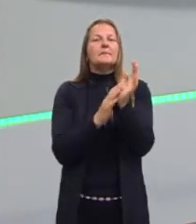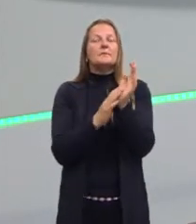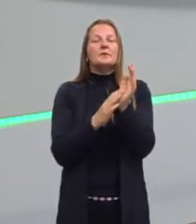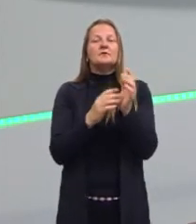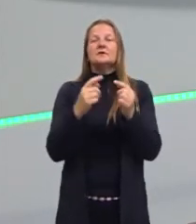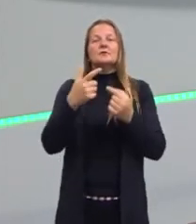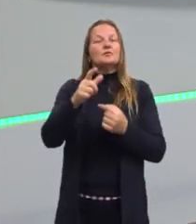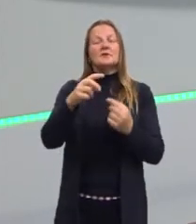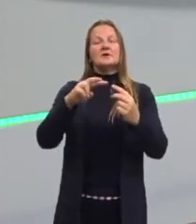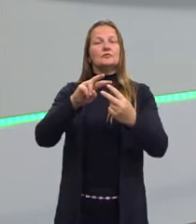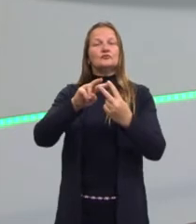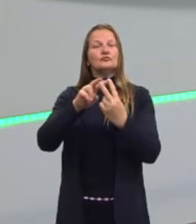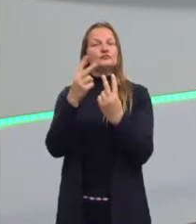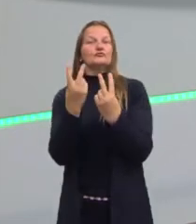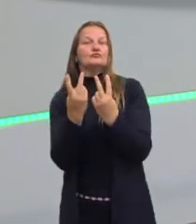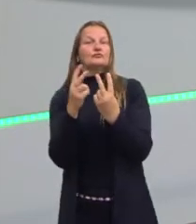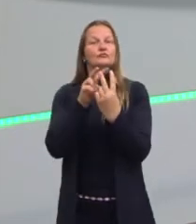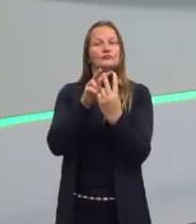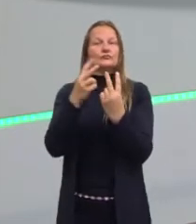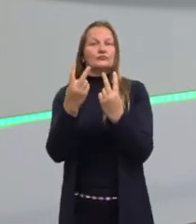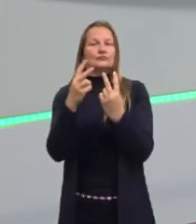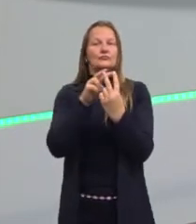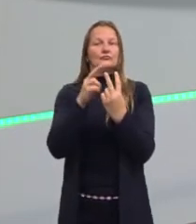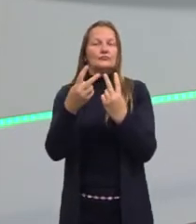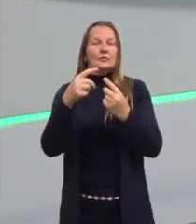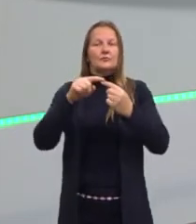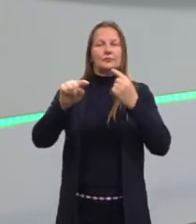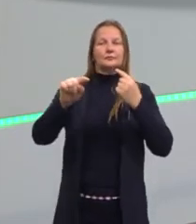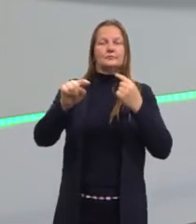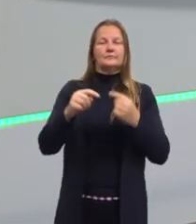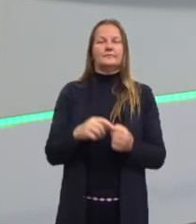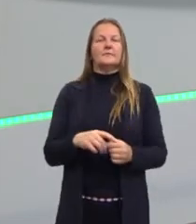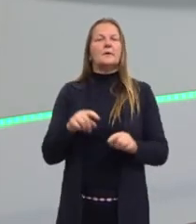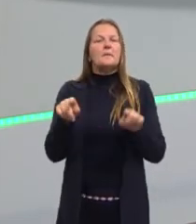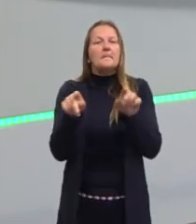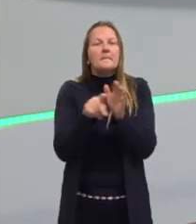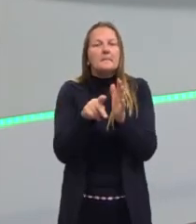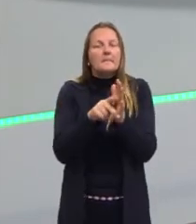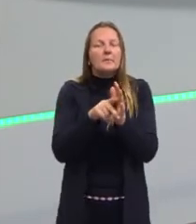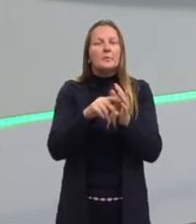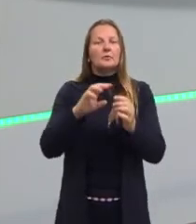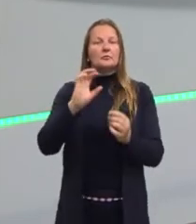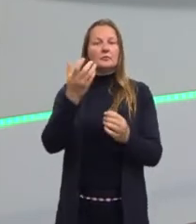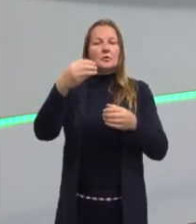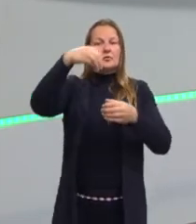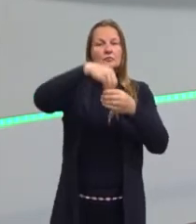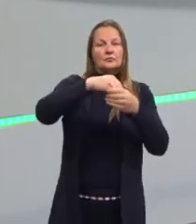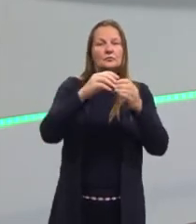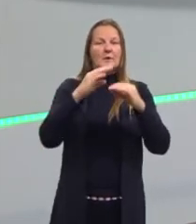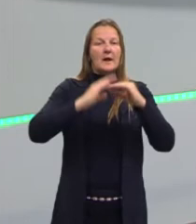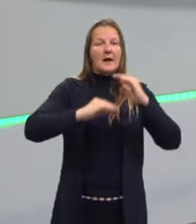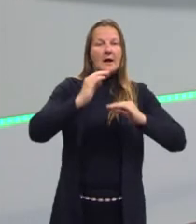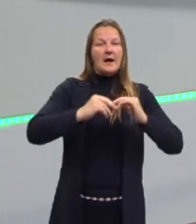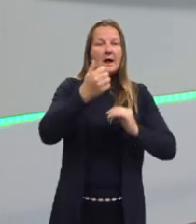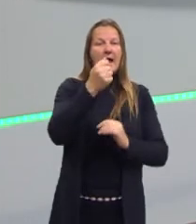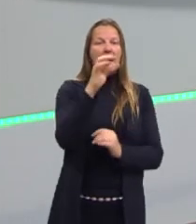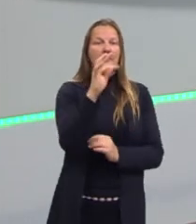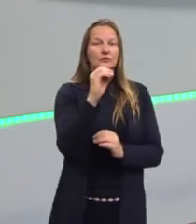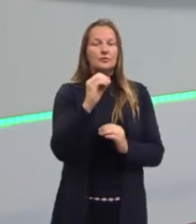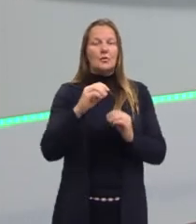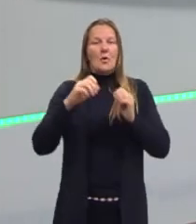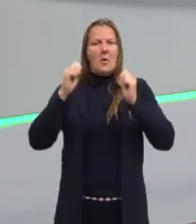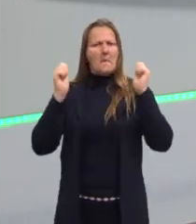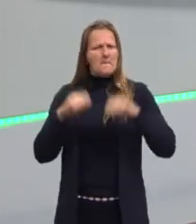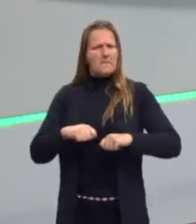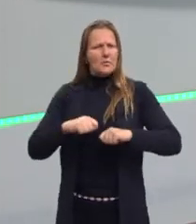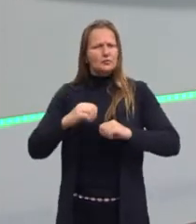contraditório. Ou seja, o próprio objeto tem a sua resolução, que é o ato e potência. E não precisa